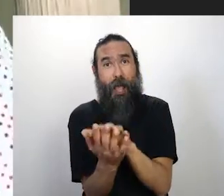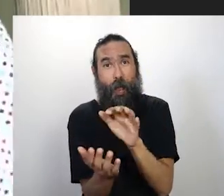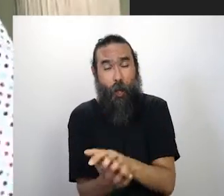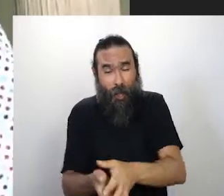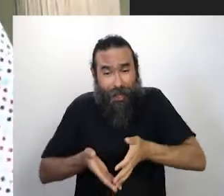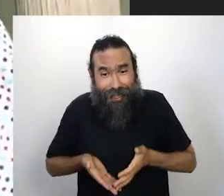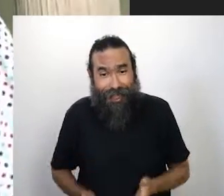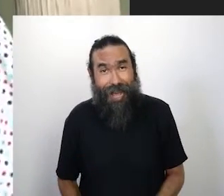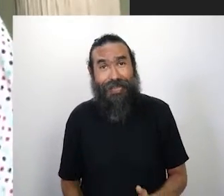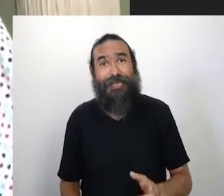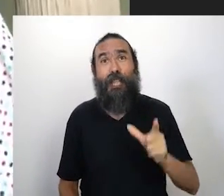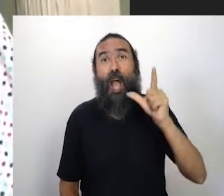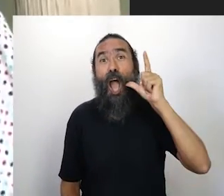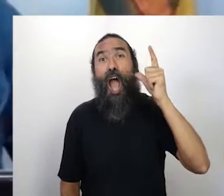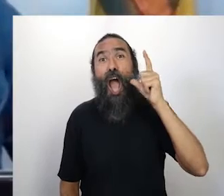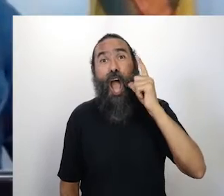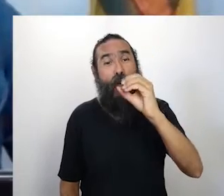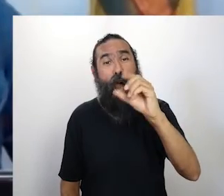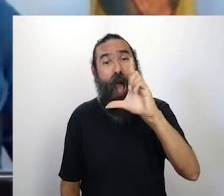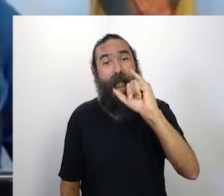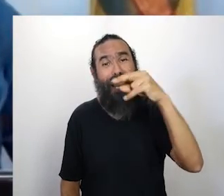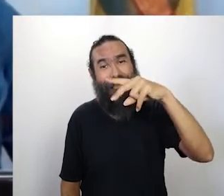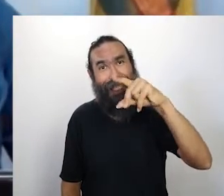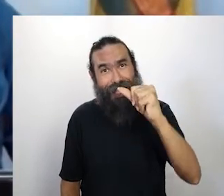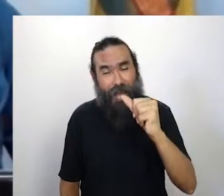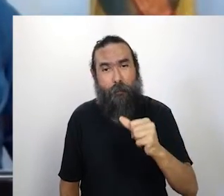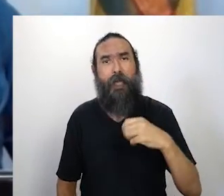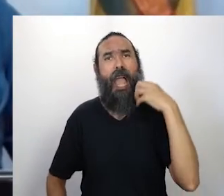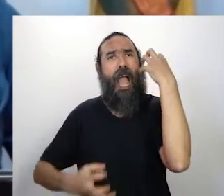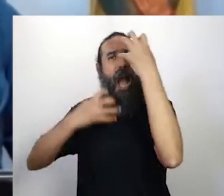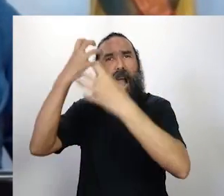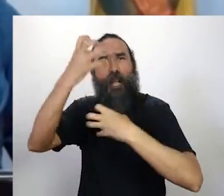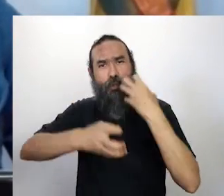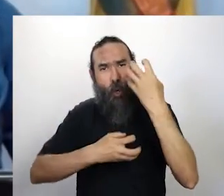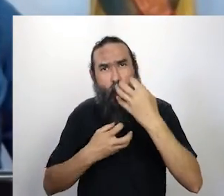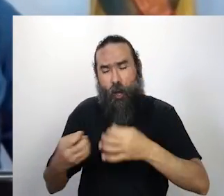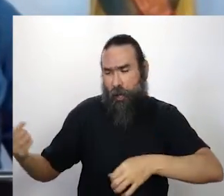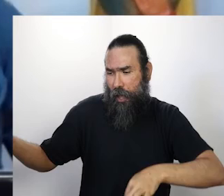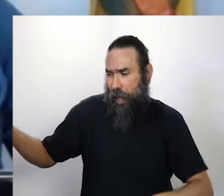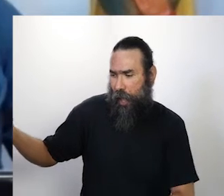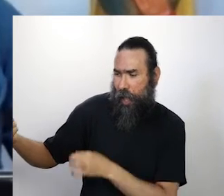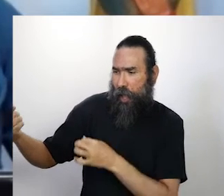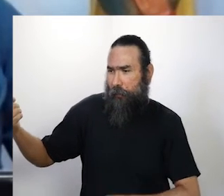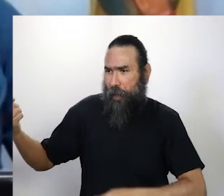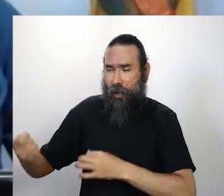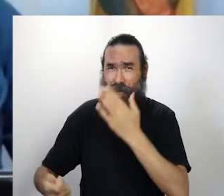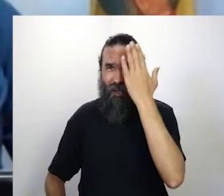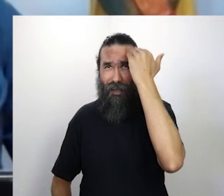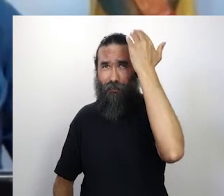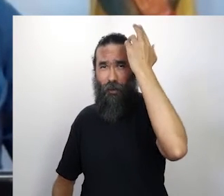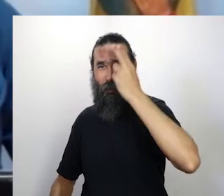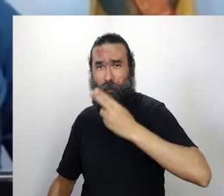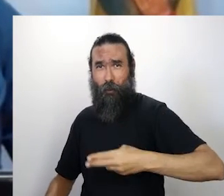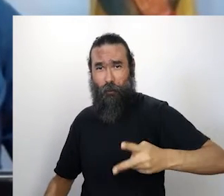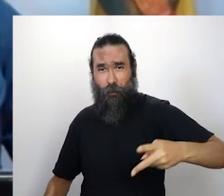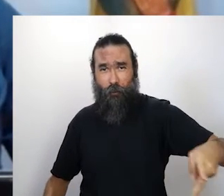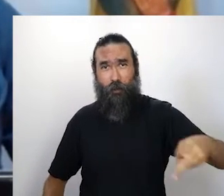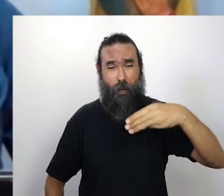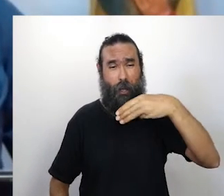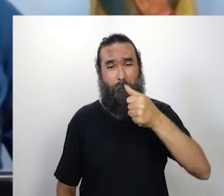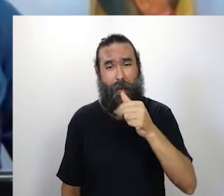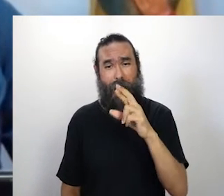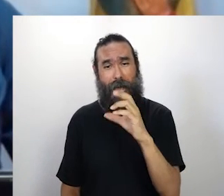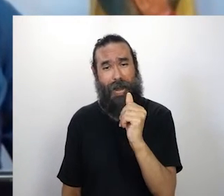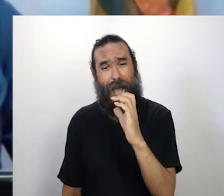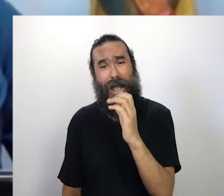em Olinda, é cantor, compositor, rabequeiro, mestre de maracatu rural, brincante de cavalo marinho e militante pela cultura popular.